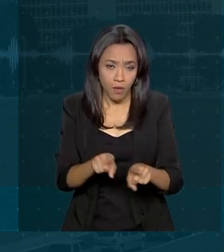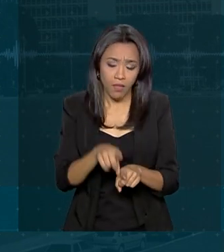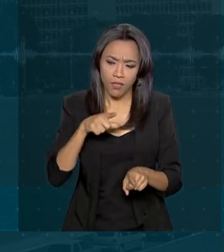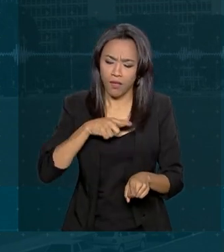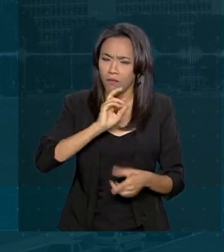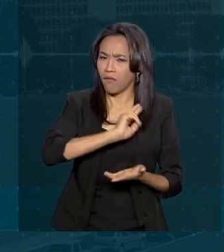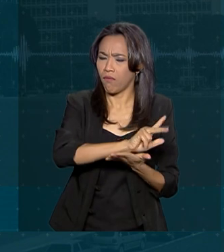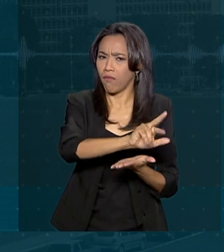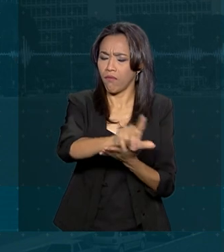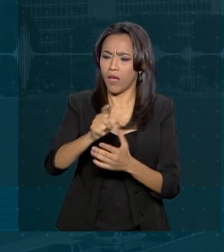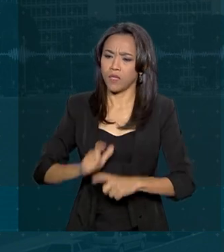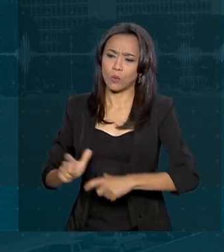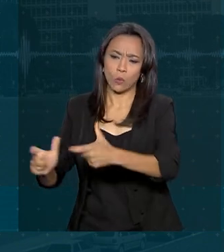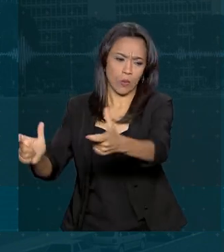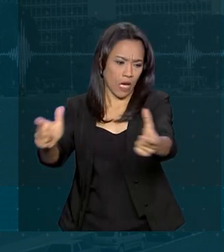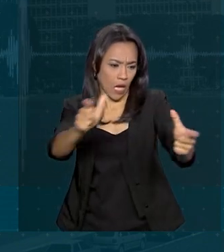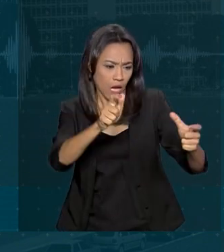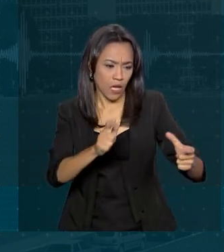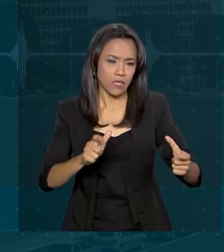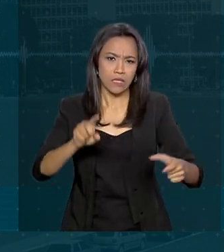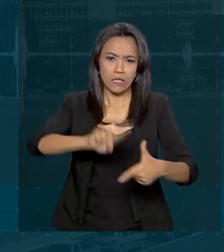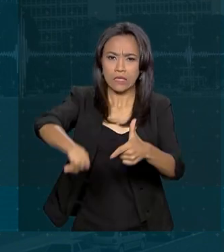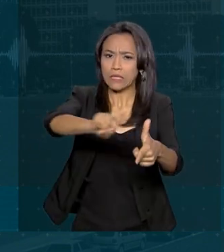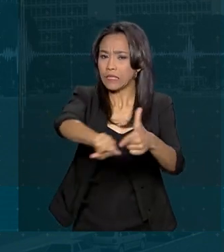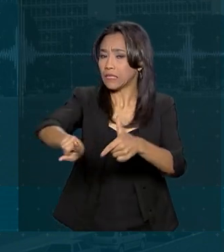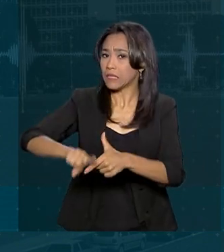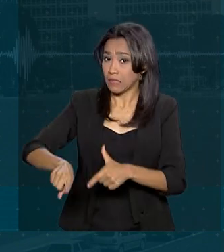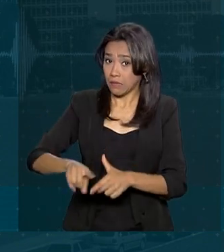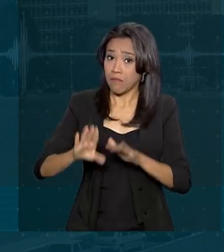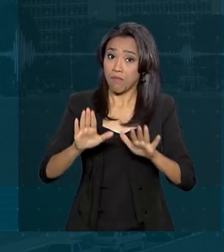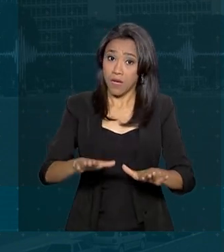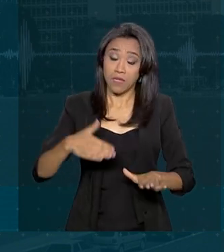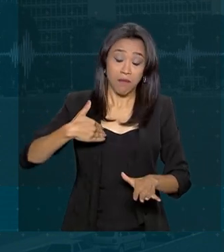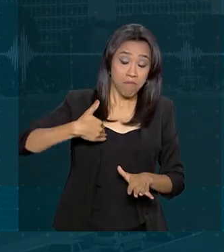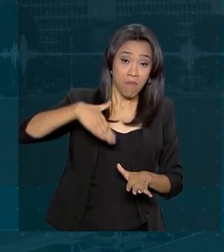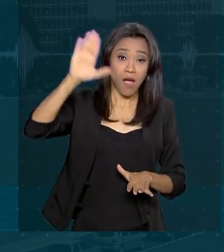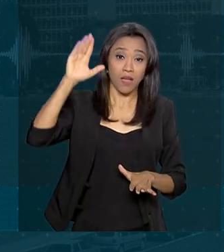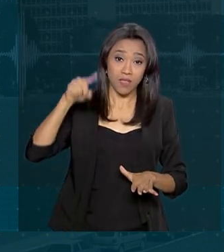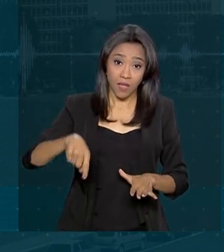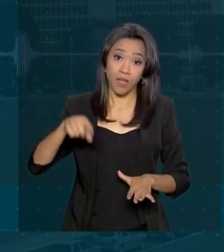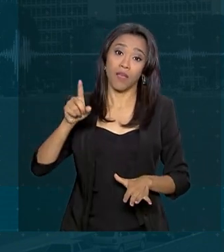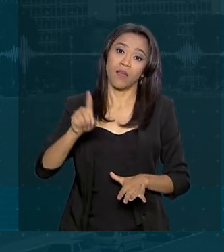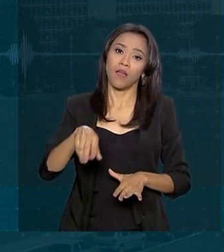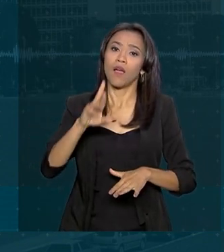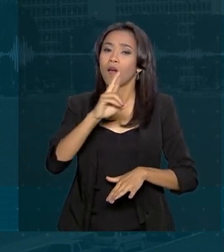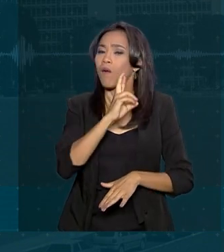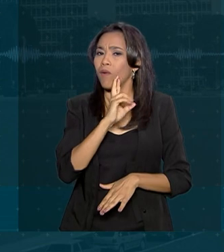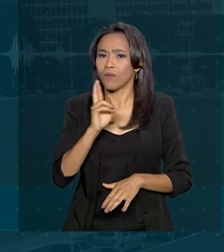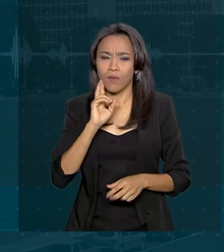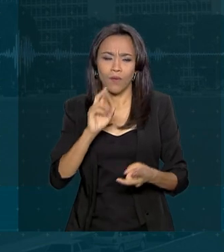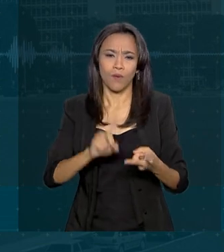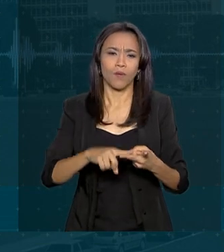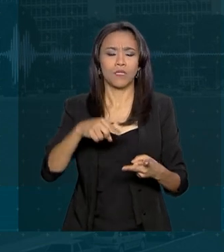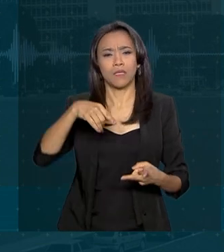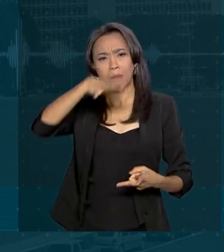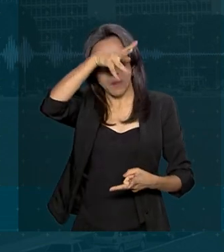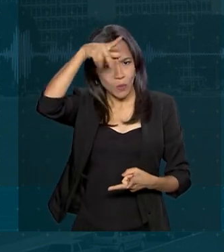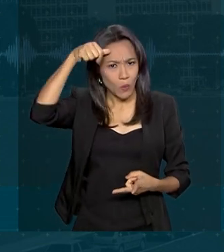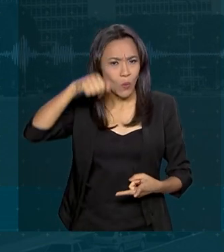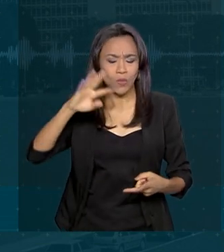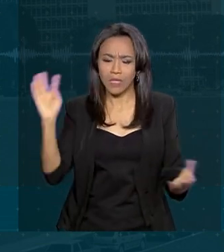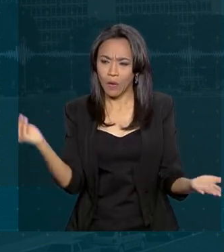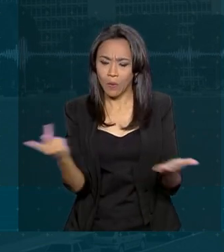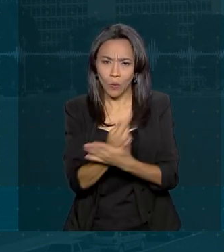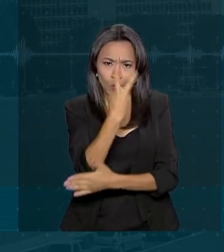que têm problemas pontuais, mas talvez a mais destacada é Rondônia, o estado do Mato Grosso, que tem maior quantidade de focos.